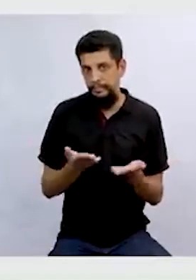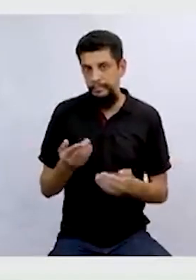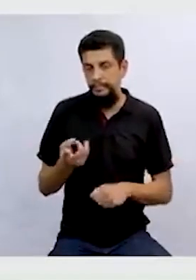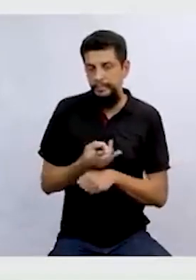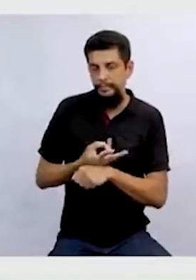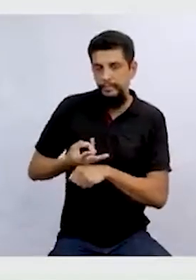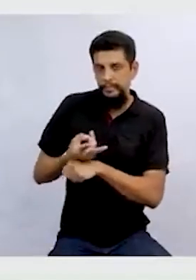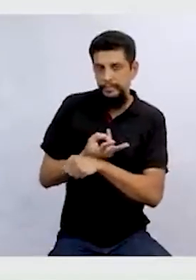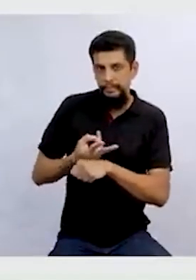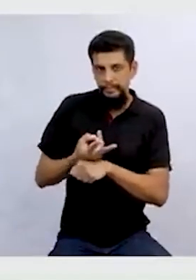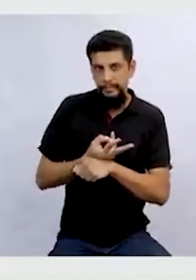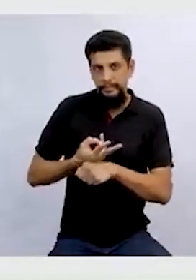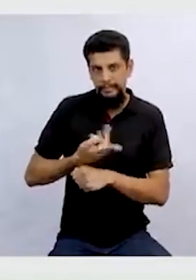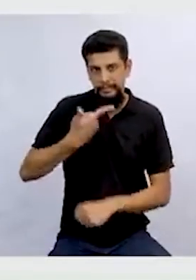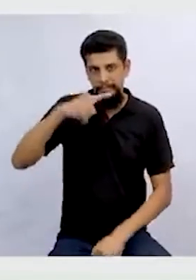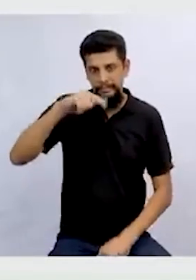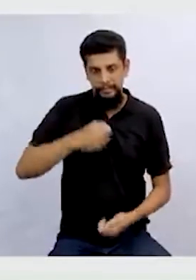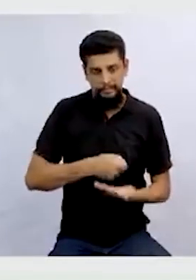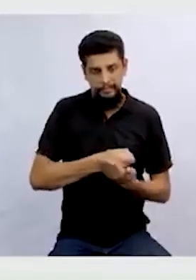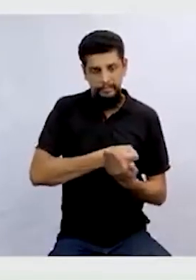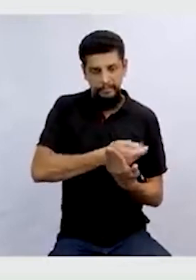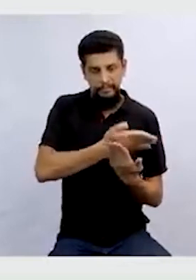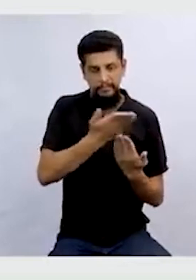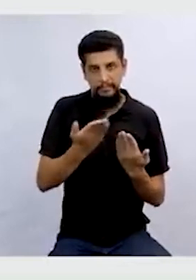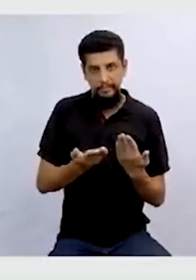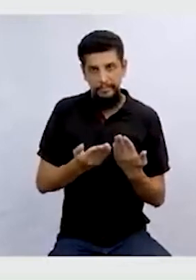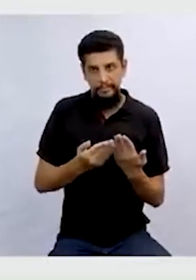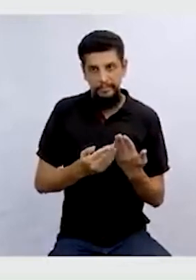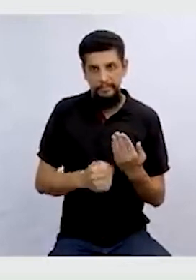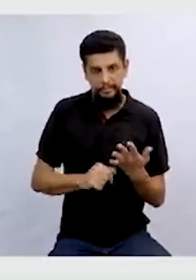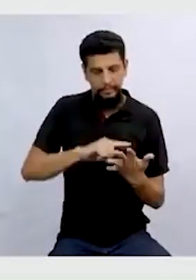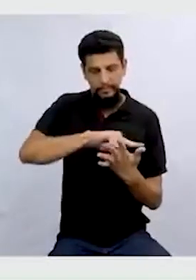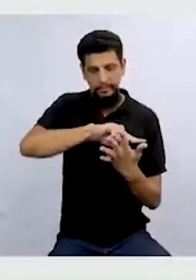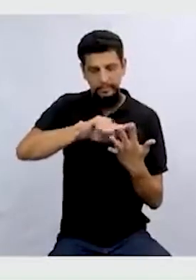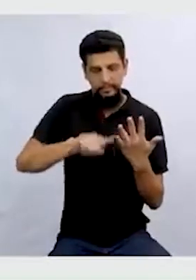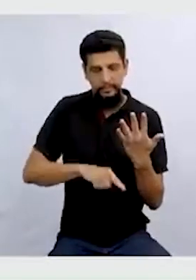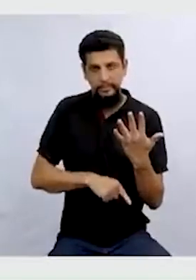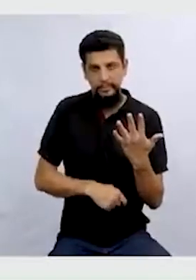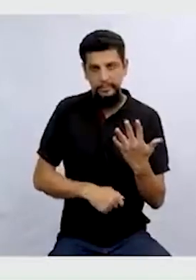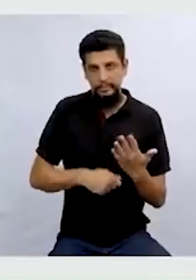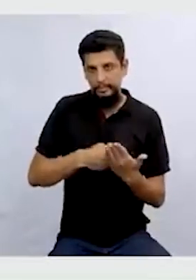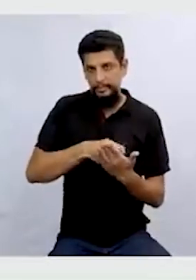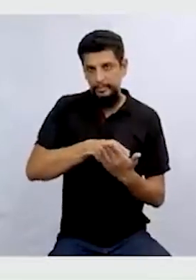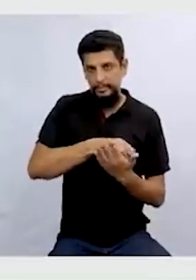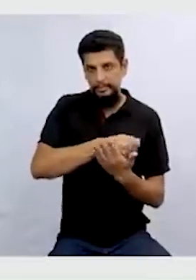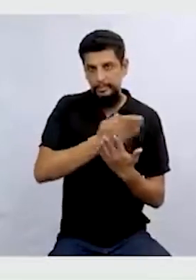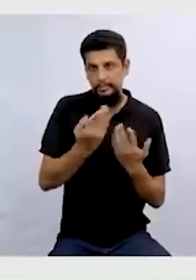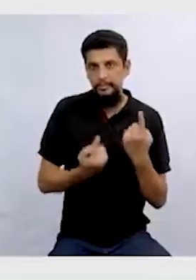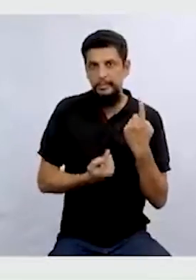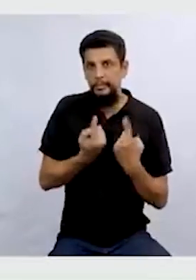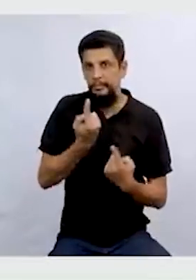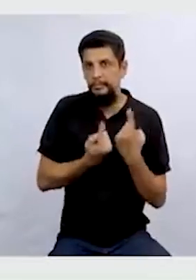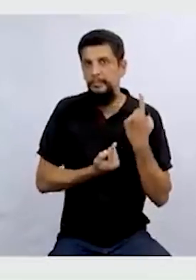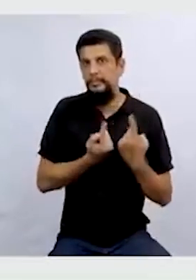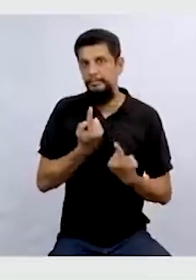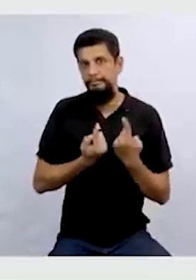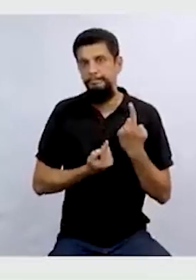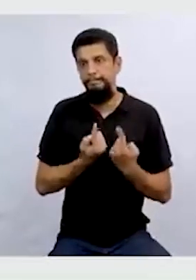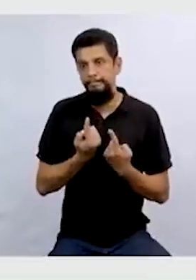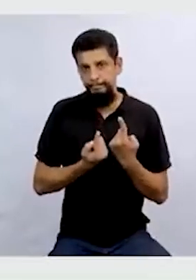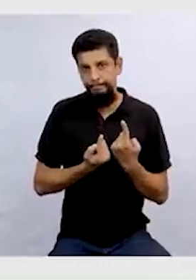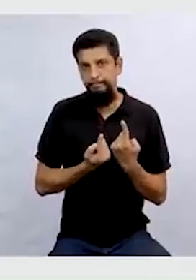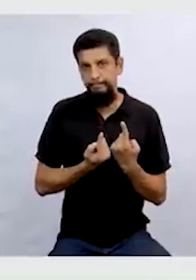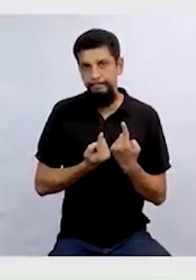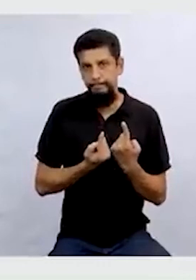eu vou procurar naquelas outras cartinhas ali, nas cinco cartinhas, em qual ou em